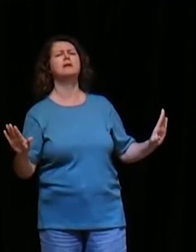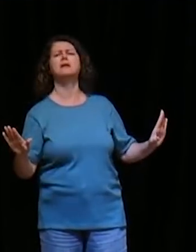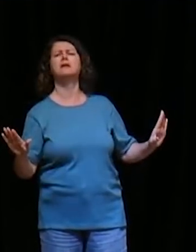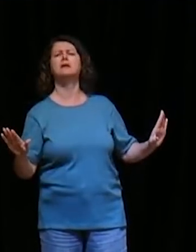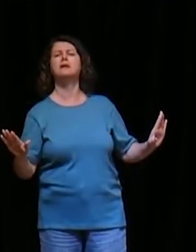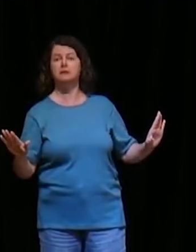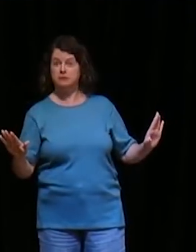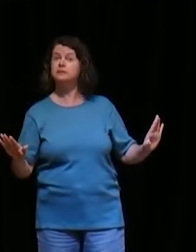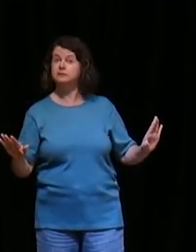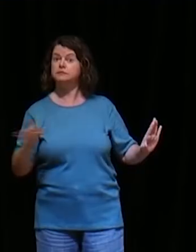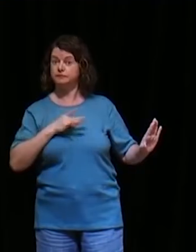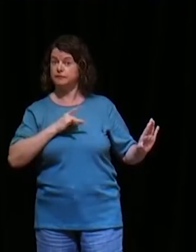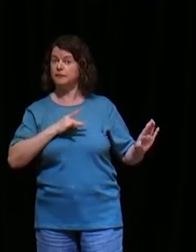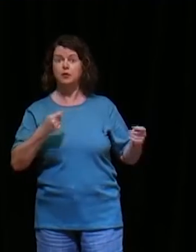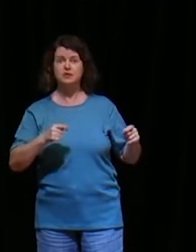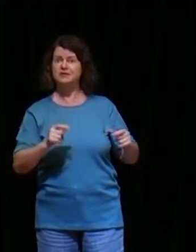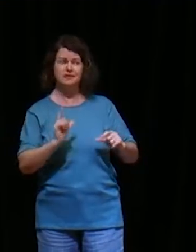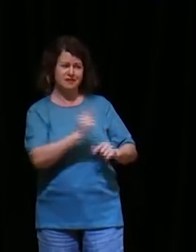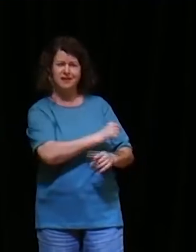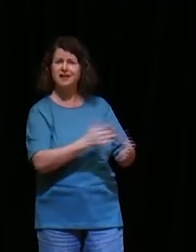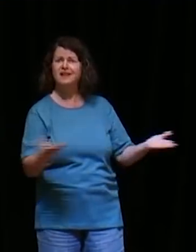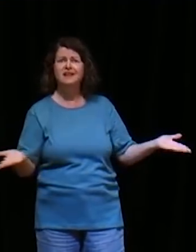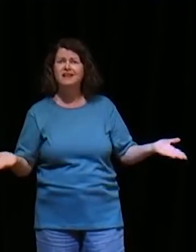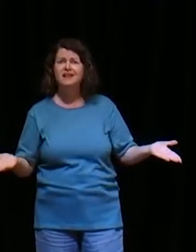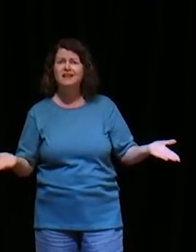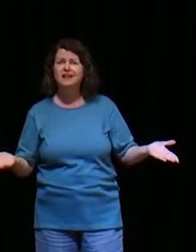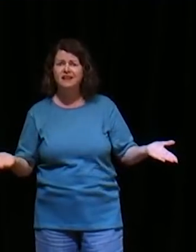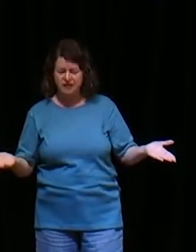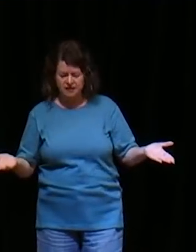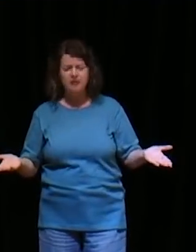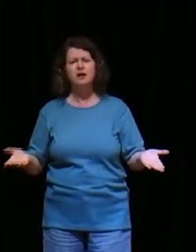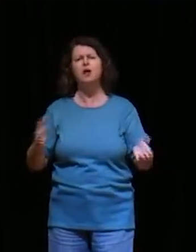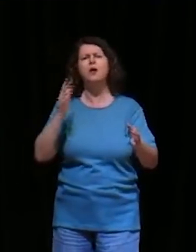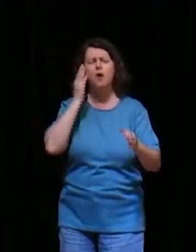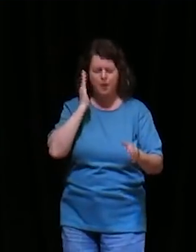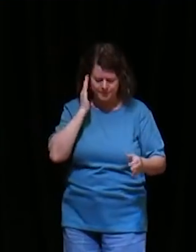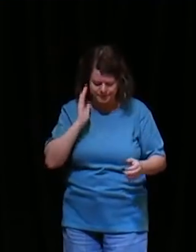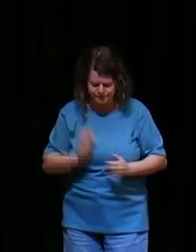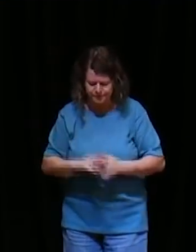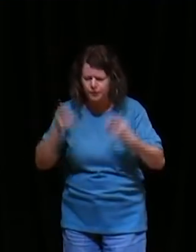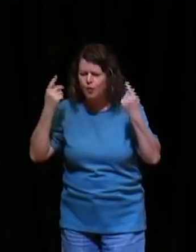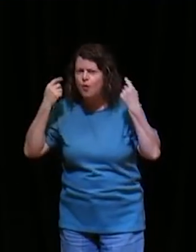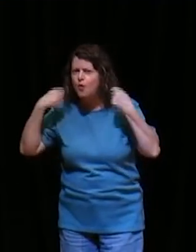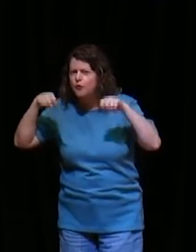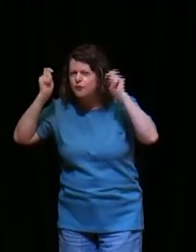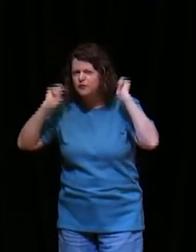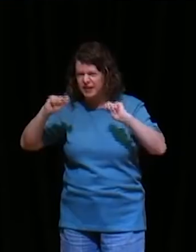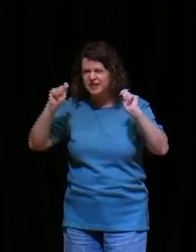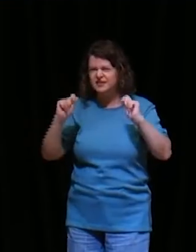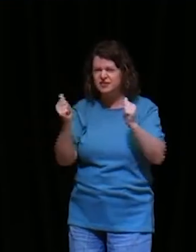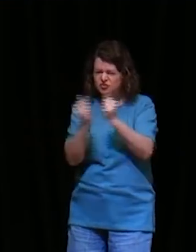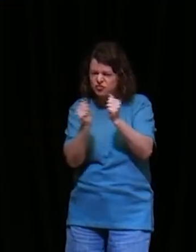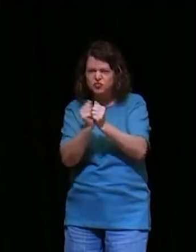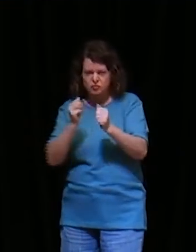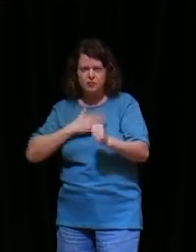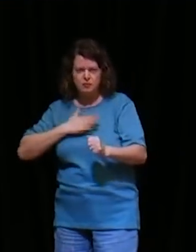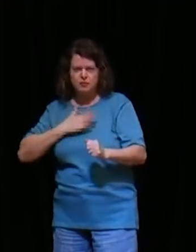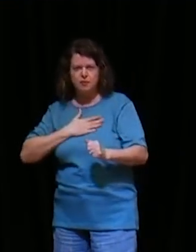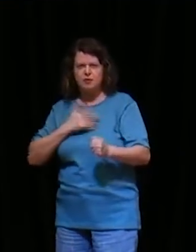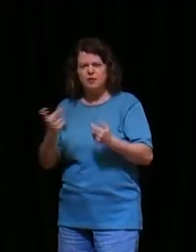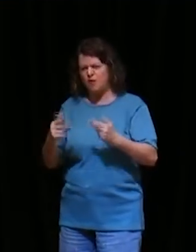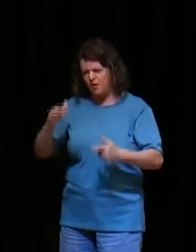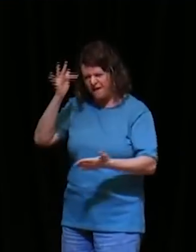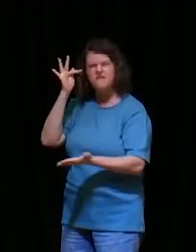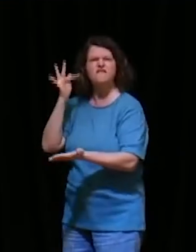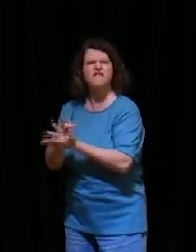tem medo de perder a ovelha, querido, preste atenção, as ovelhas que caminham comigo, são ovelhas de fé, as ovelhas que caminham comigo, são ovelhas